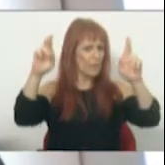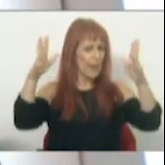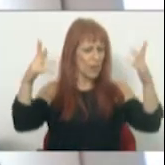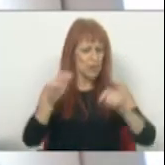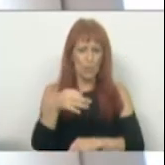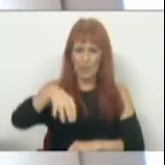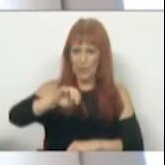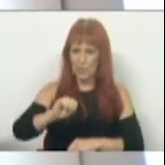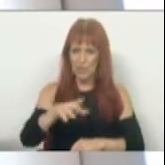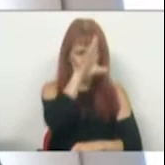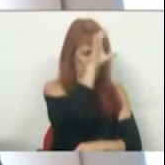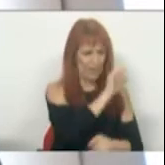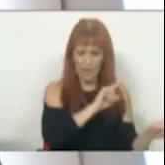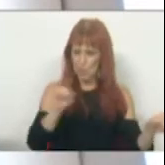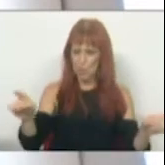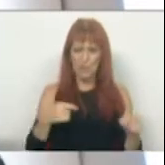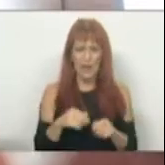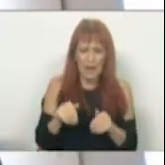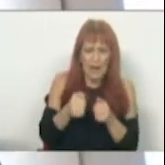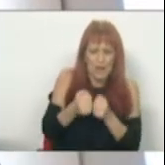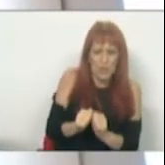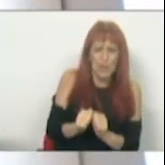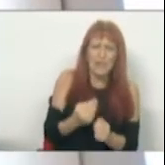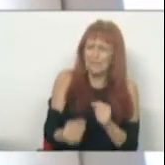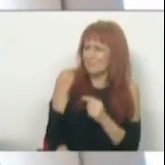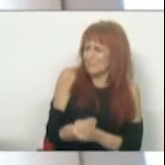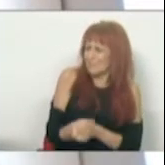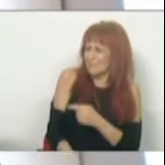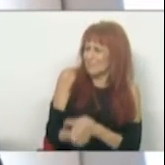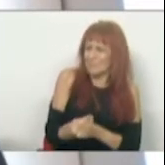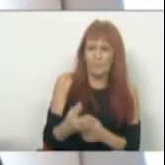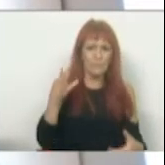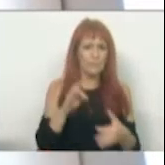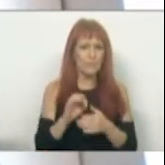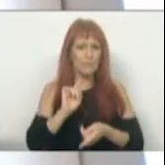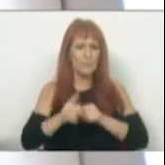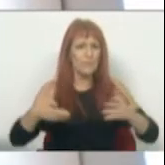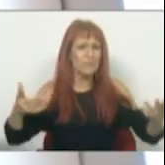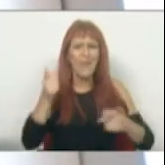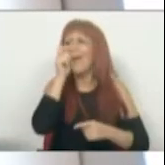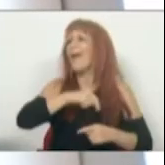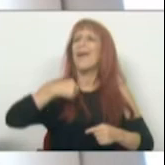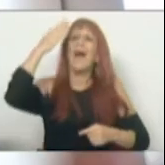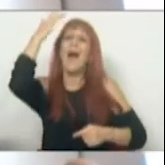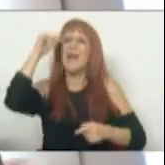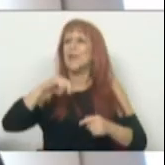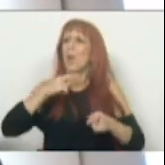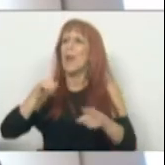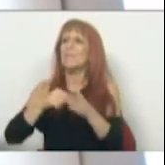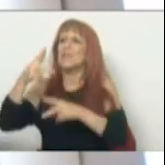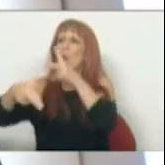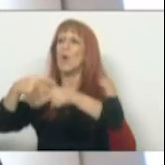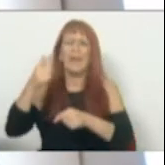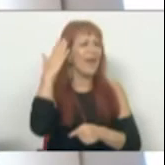o Partido Socialista e o Governo não se refugiem em caricaturas acerca de quem acha que é sempre preciso cortar